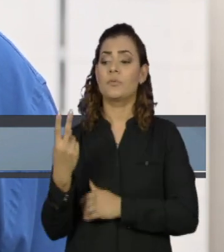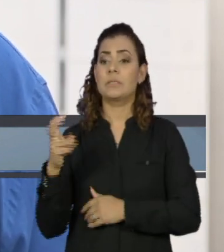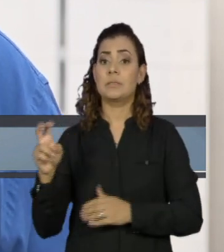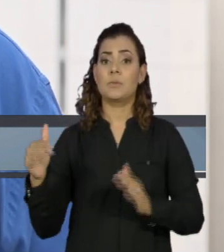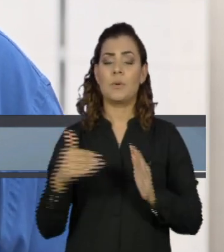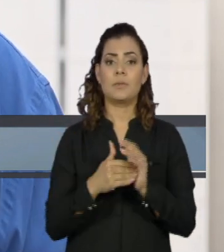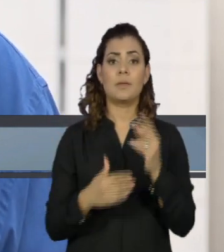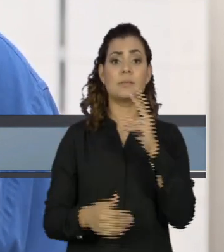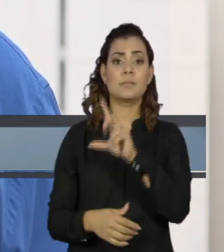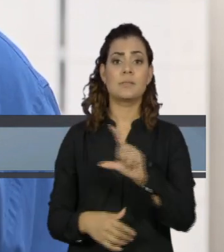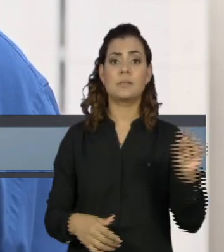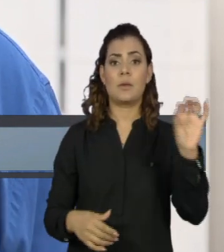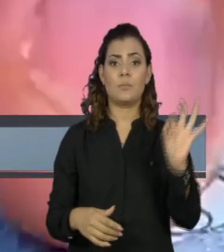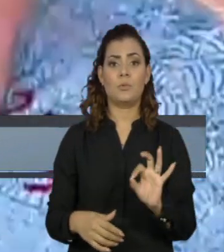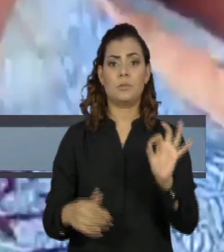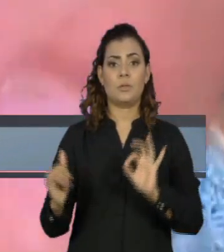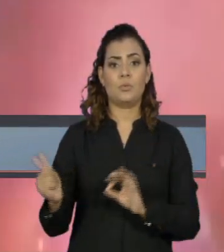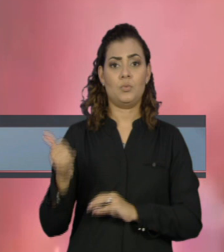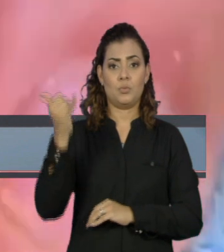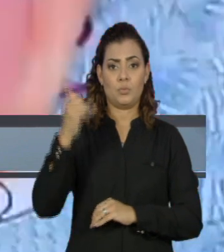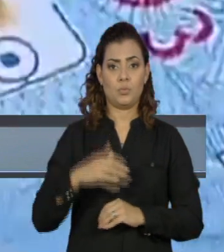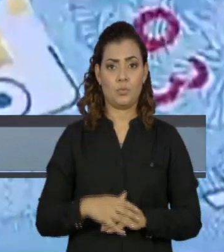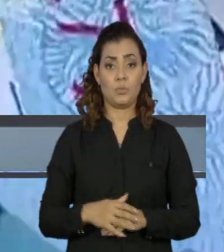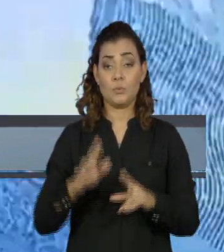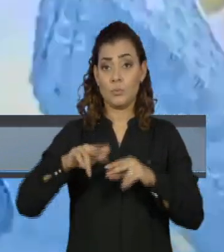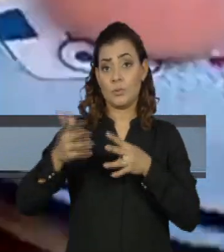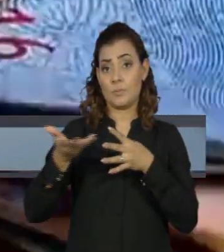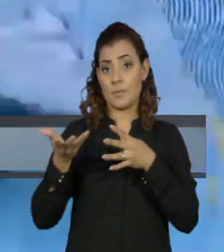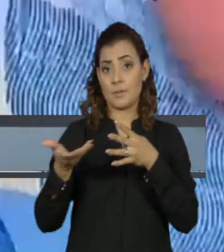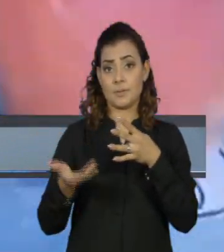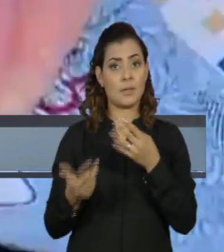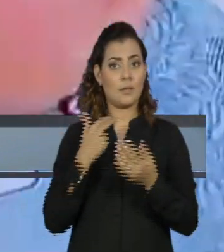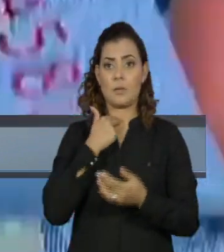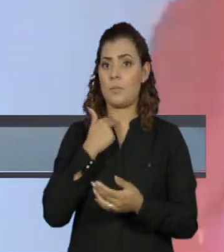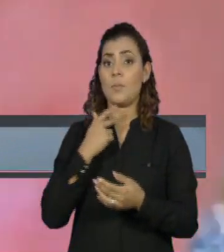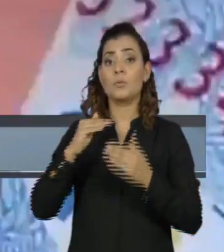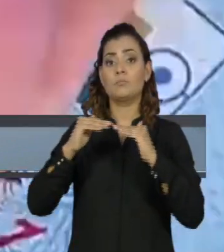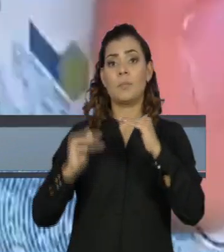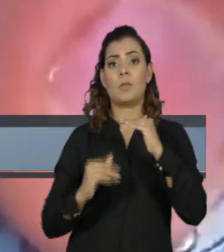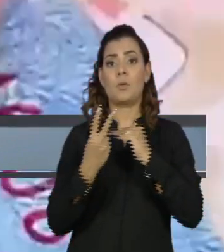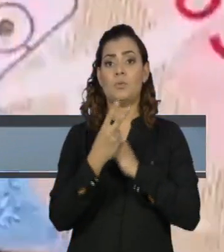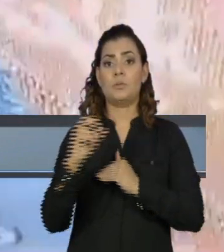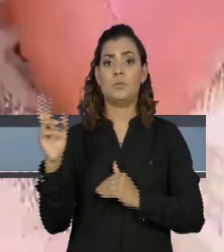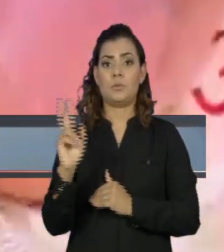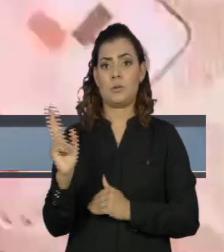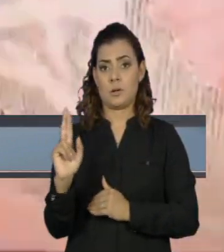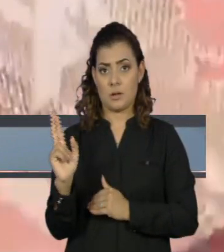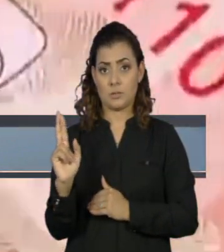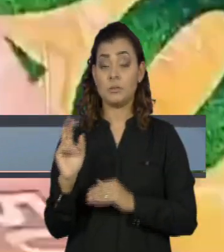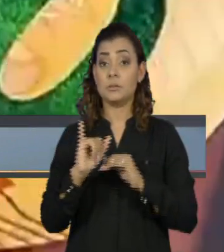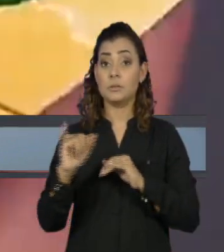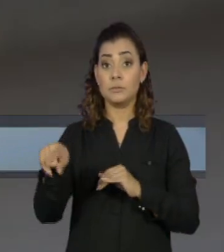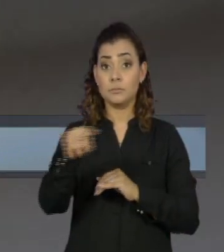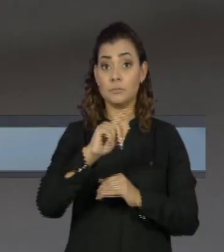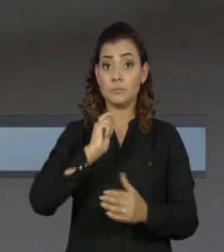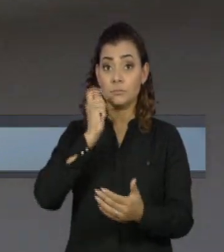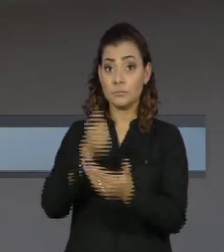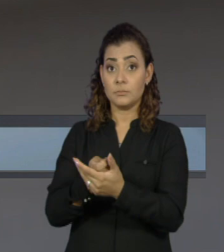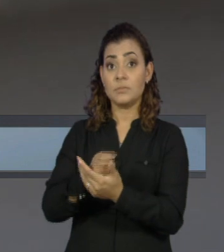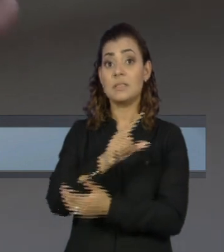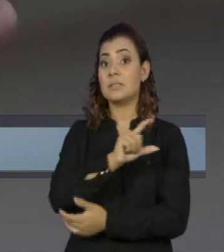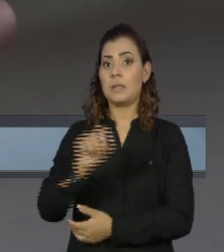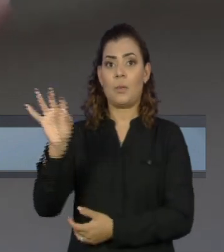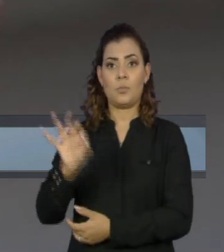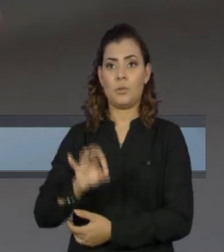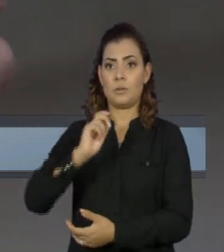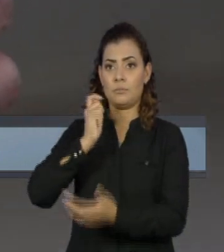% a 100% de juros. As parcelas não poderão ser menores que R$ 200. Quem puder quitar integralmente